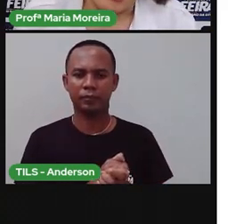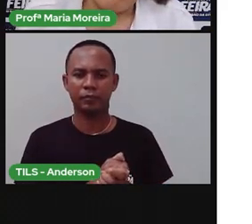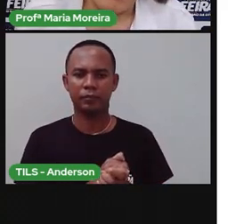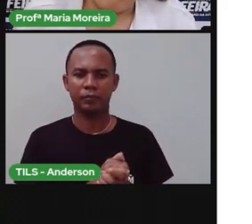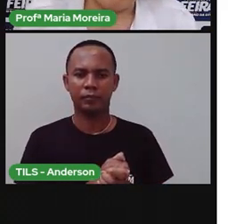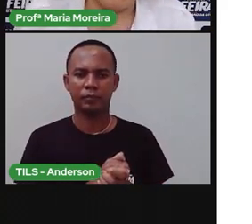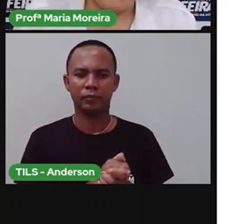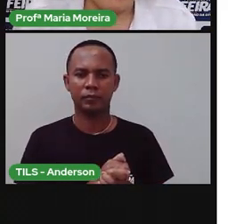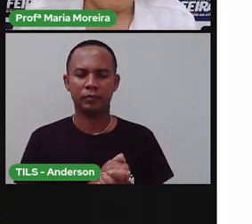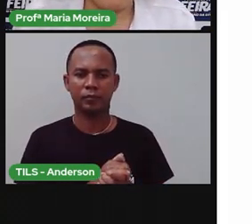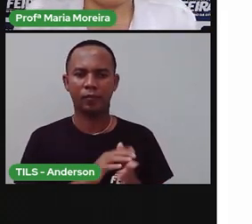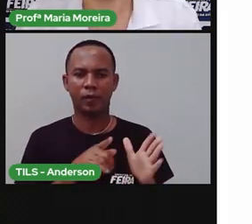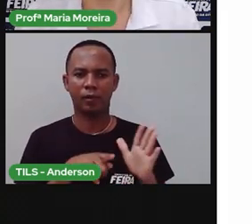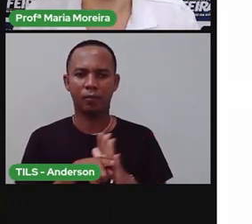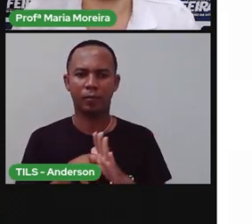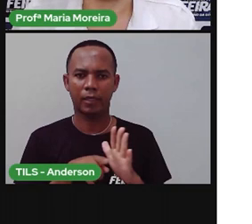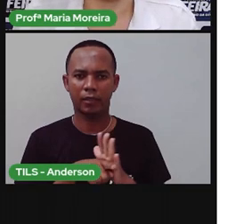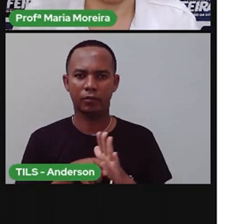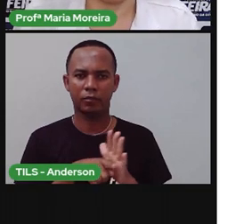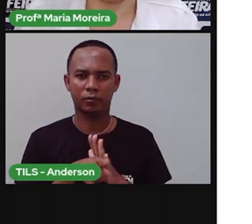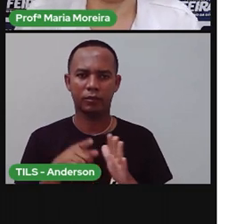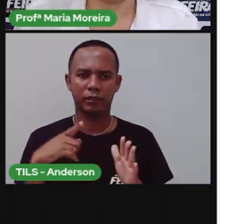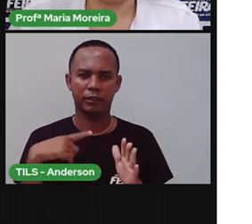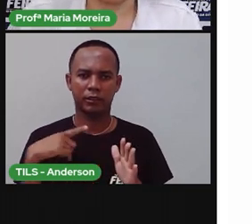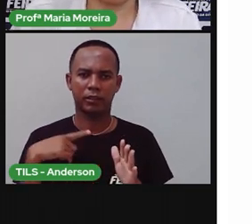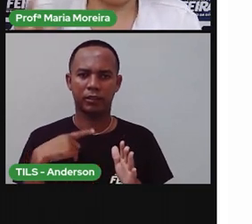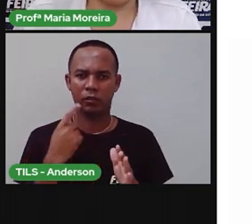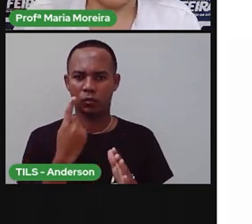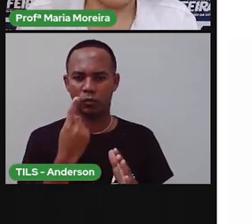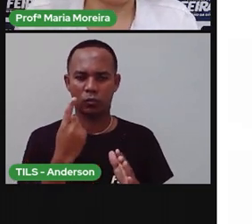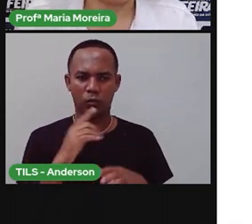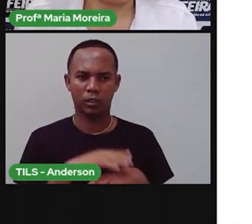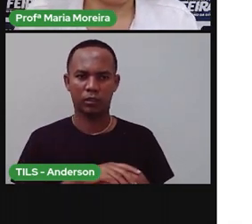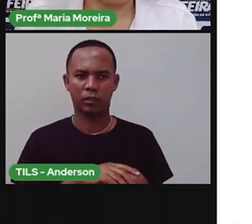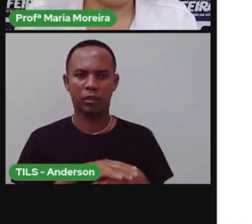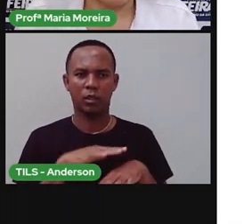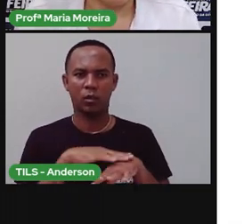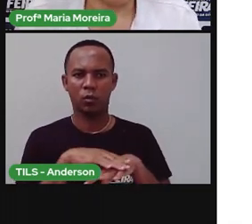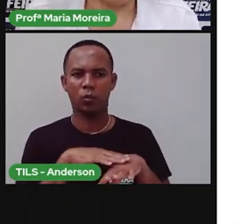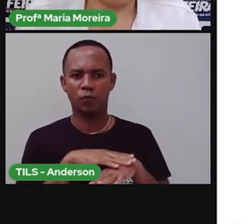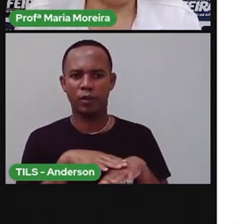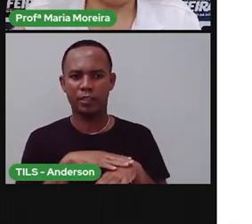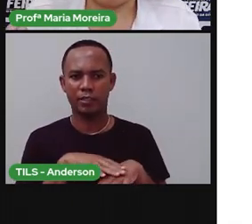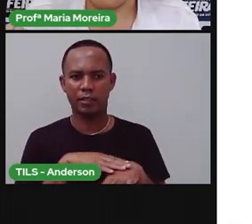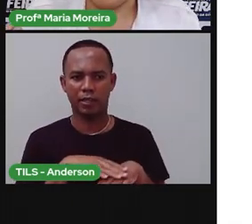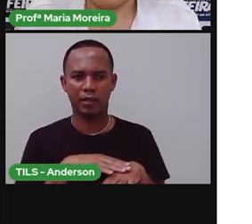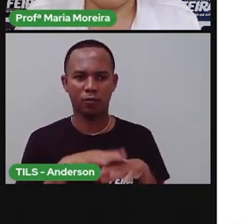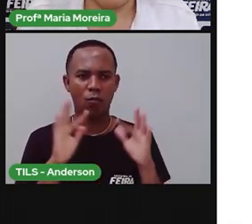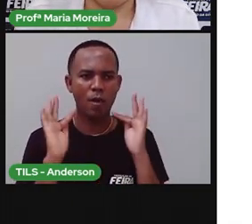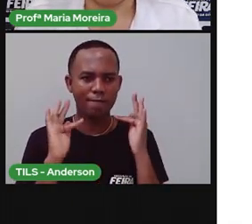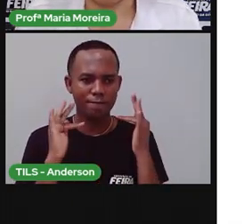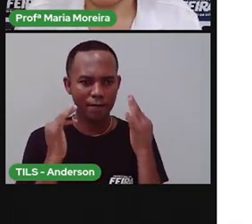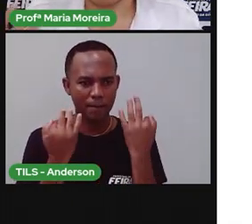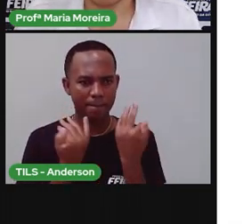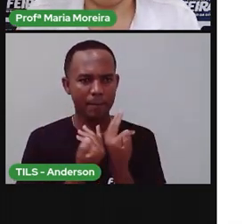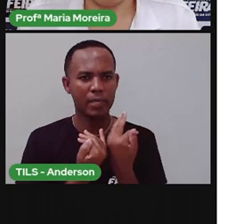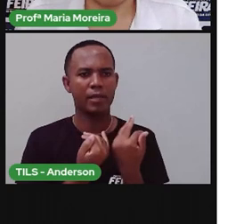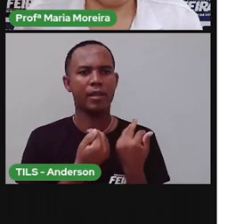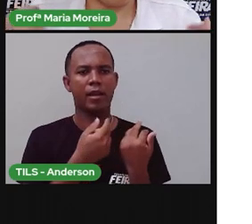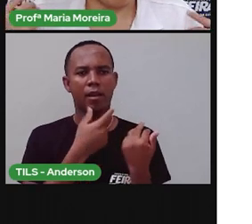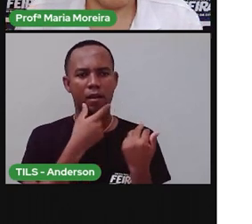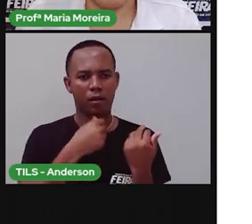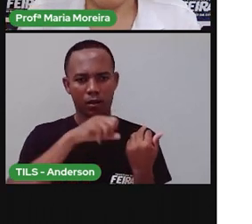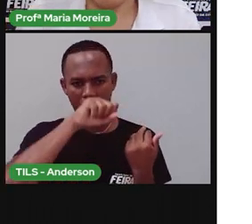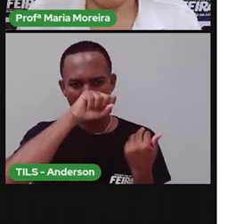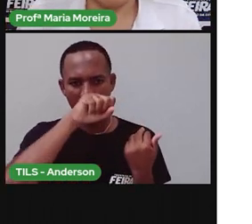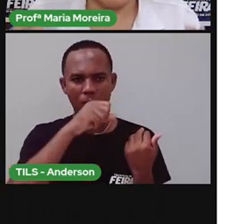utilizar aí pra refletir hoje, após a aula. Conversar com os pais, com os avós,